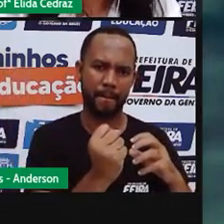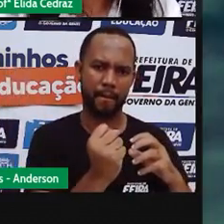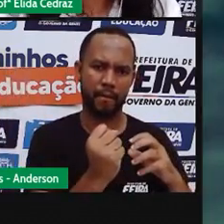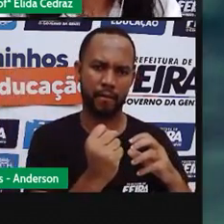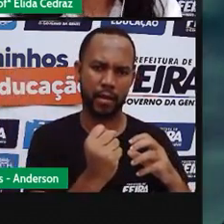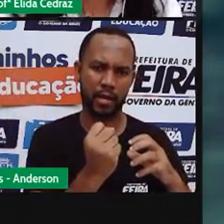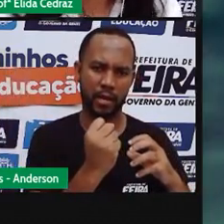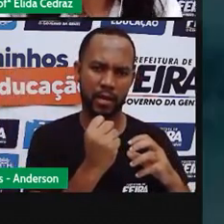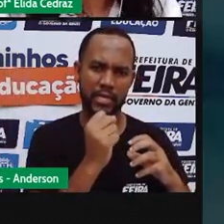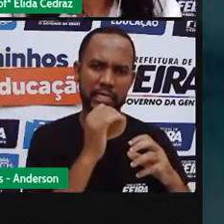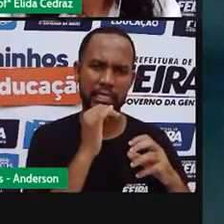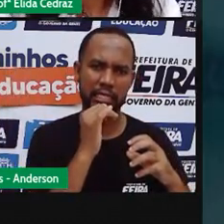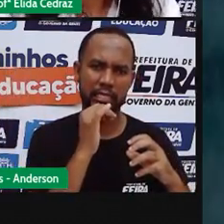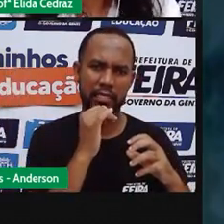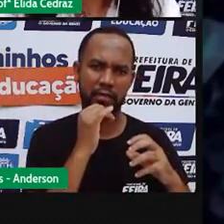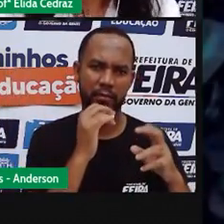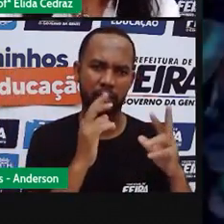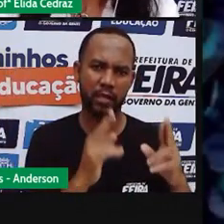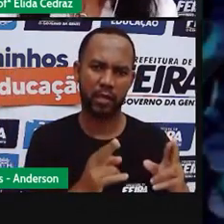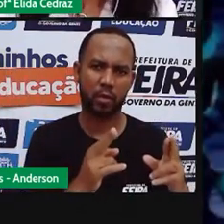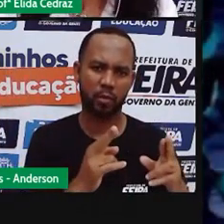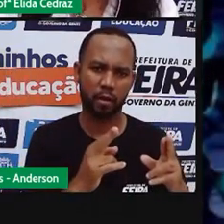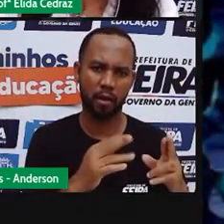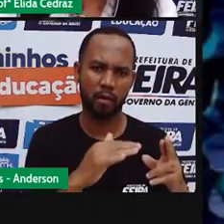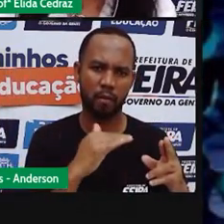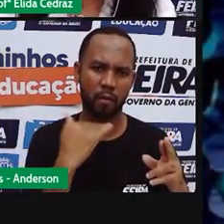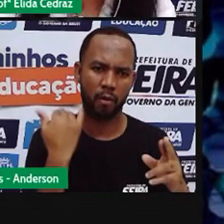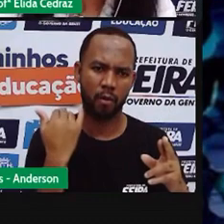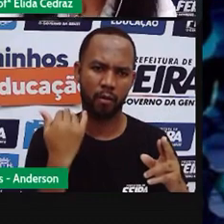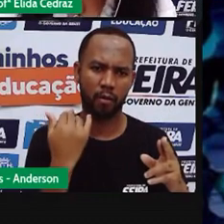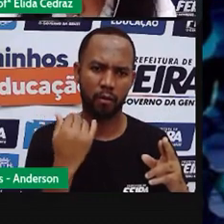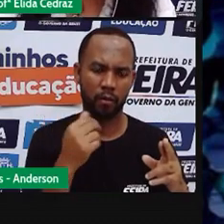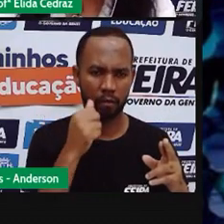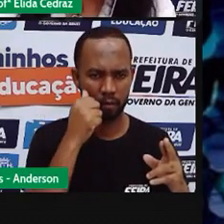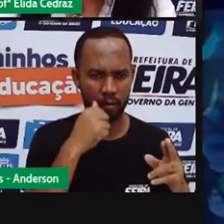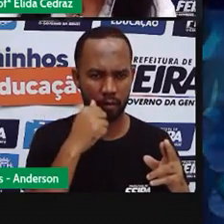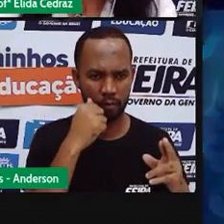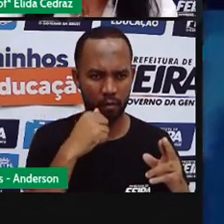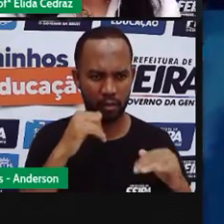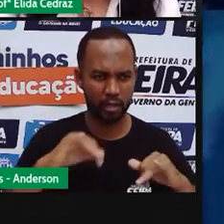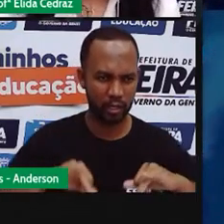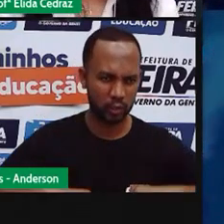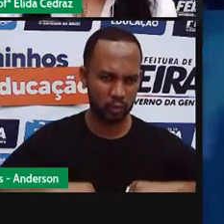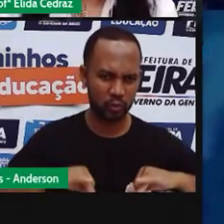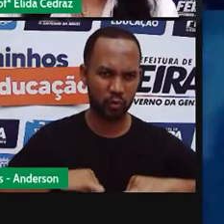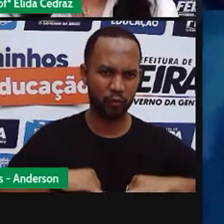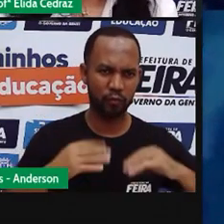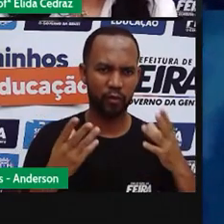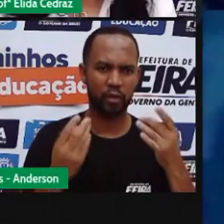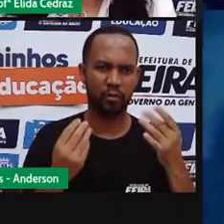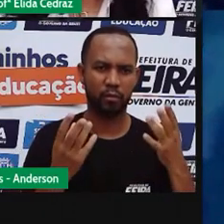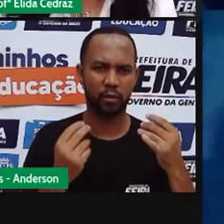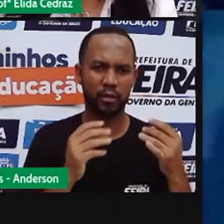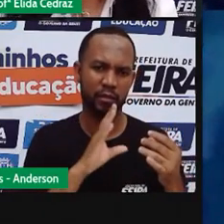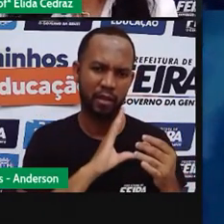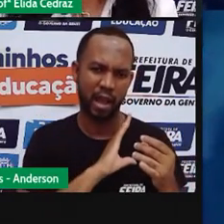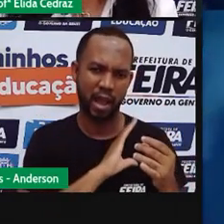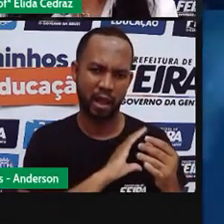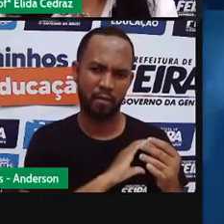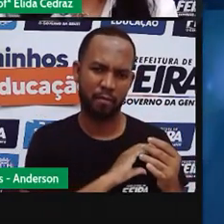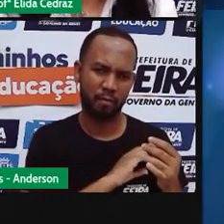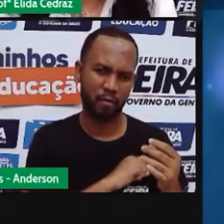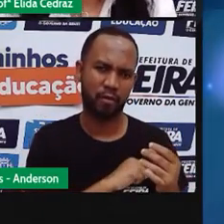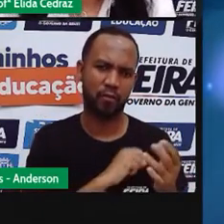Deixou ele como que morto. E Bela sofreu muito, porque ela estava animando aquela